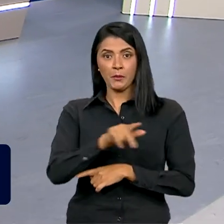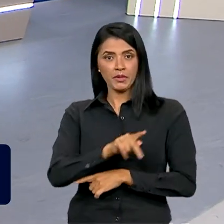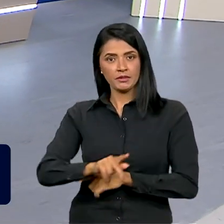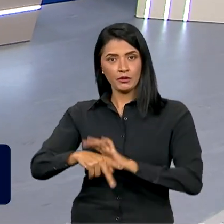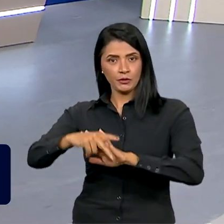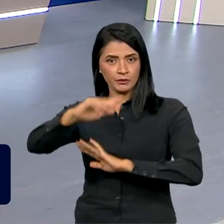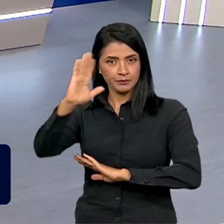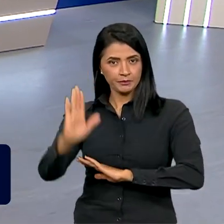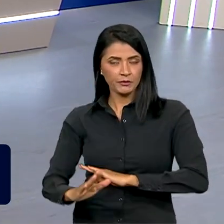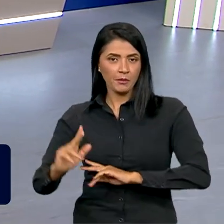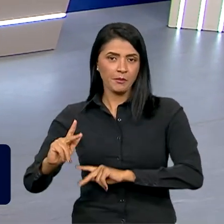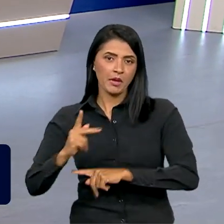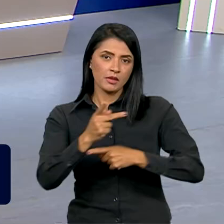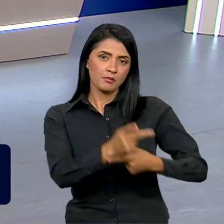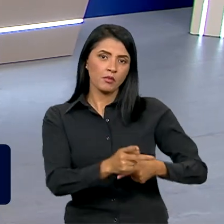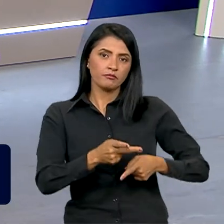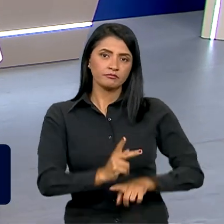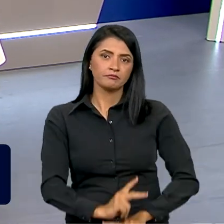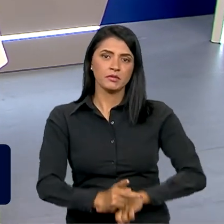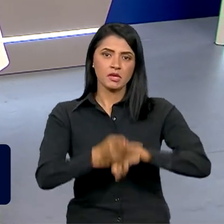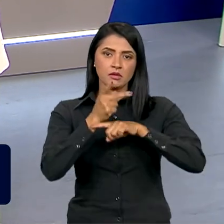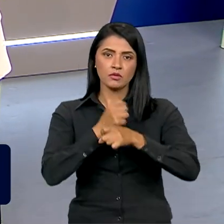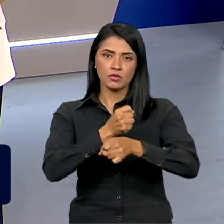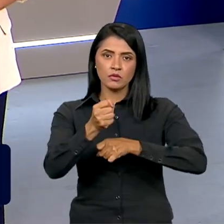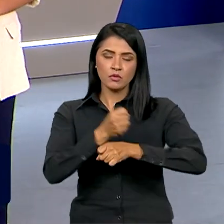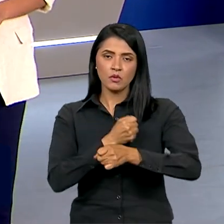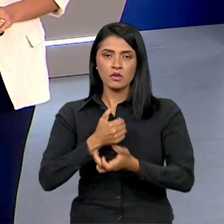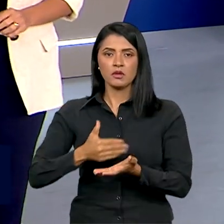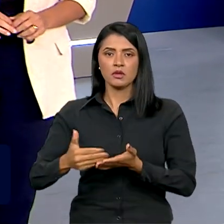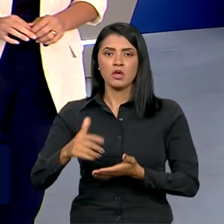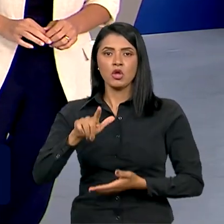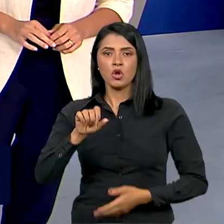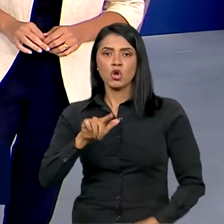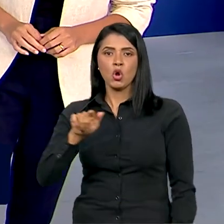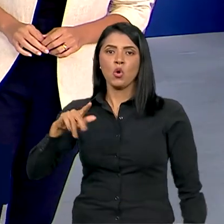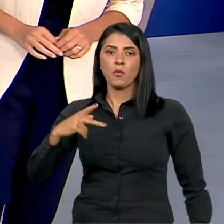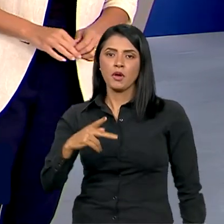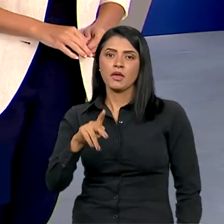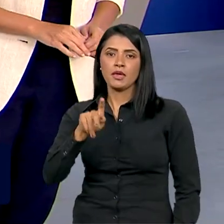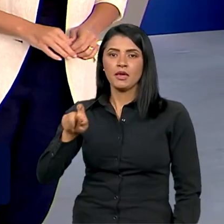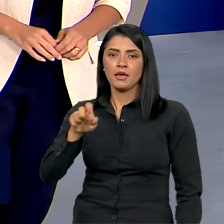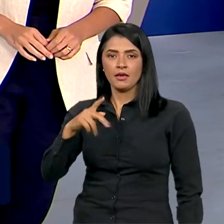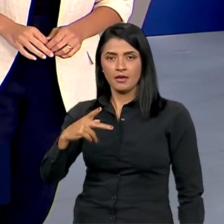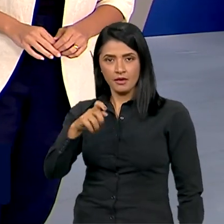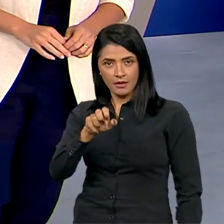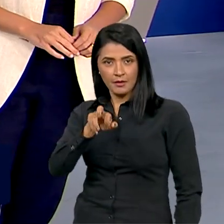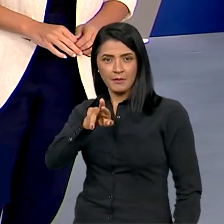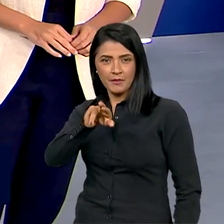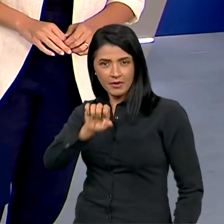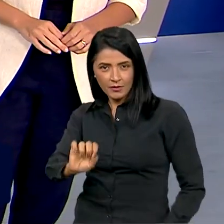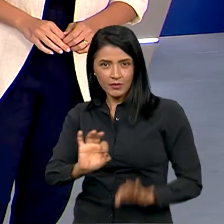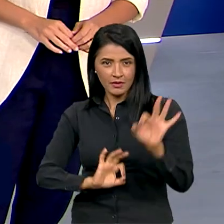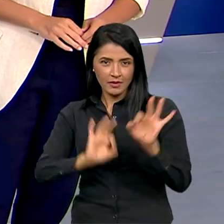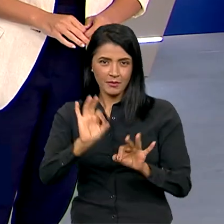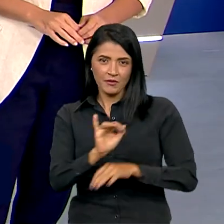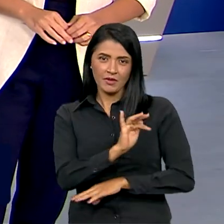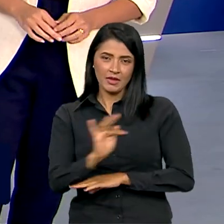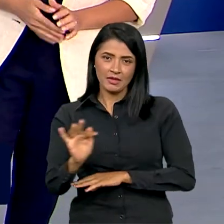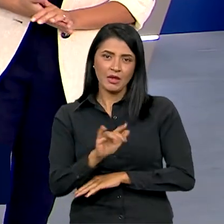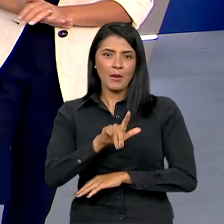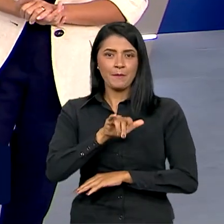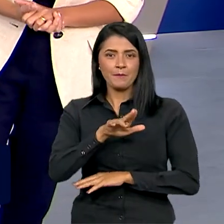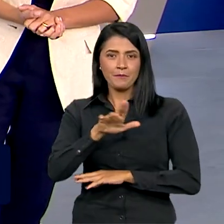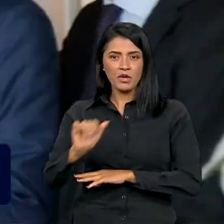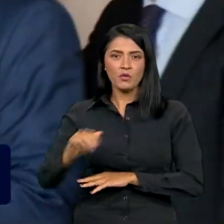ainda da premiação anual da iniciativa Goal Picker, Goal Keepers, organizada pela Fundação Bill e Melinda